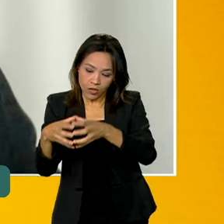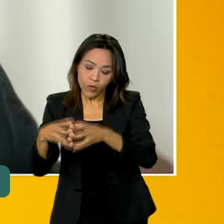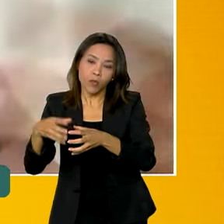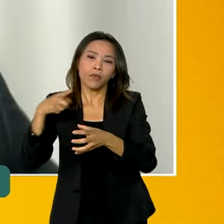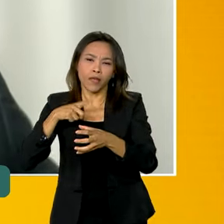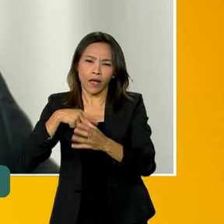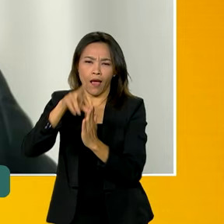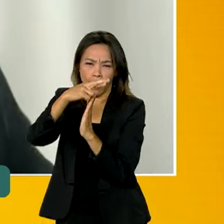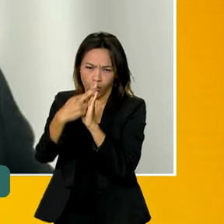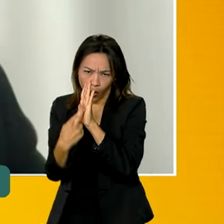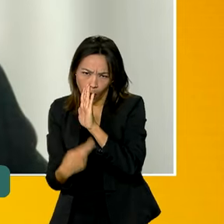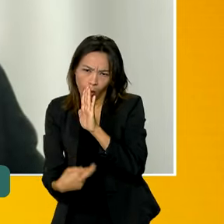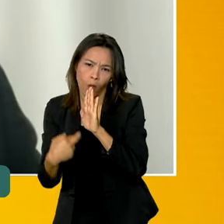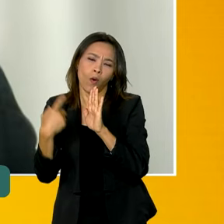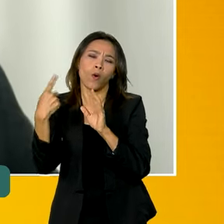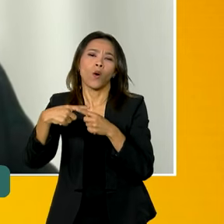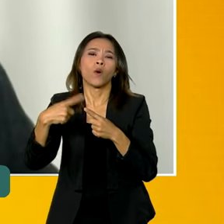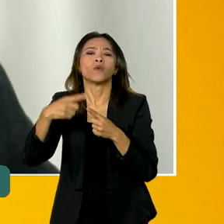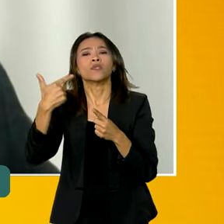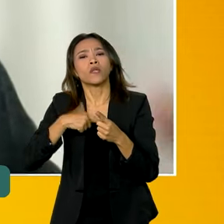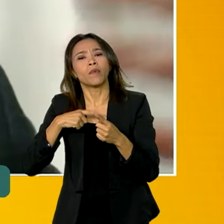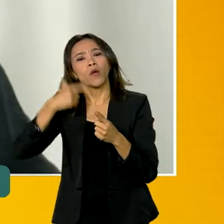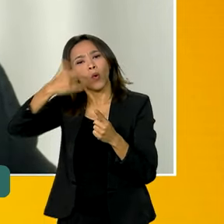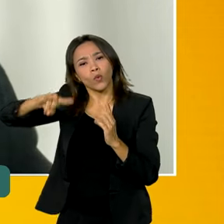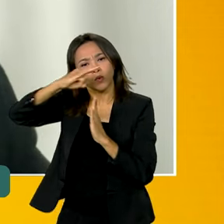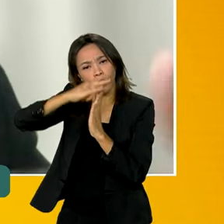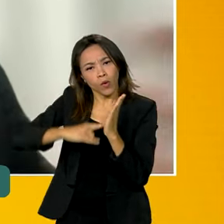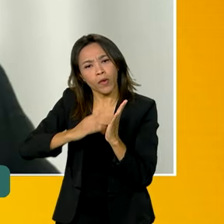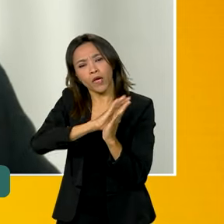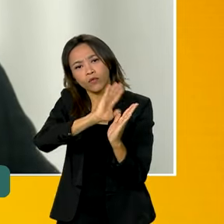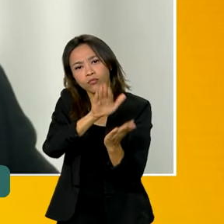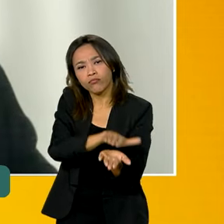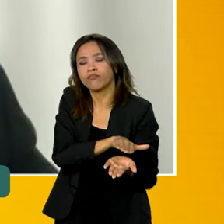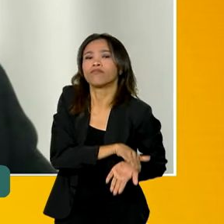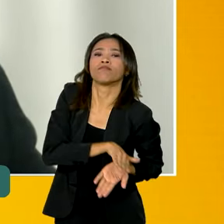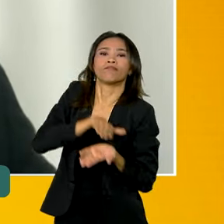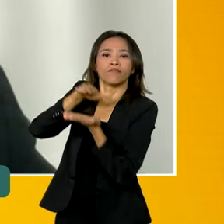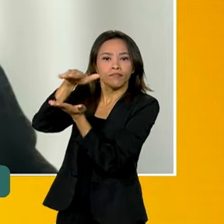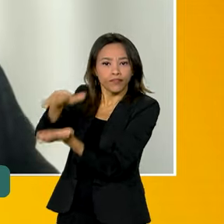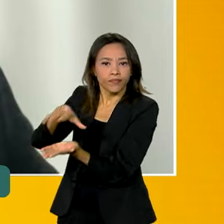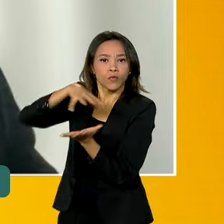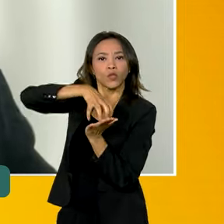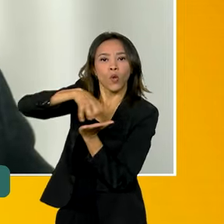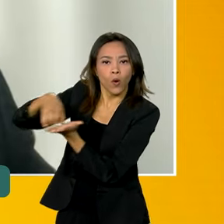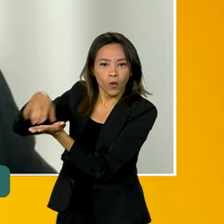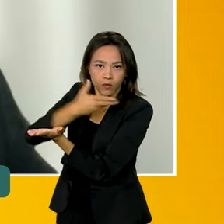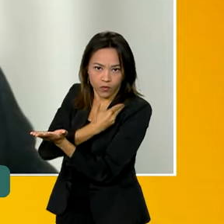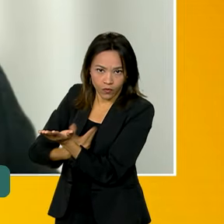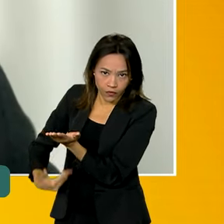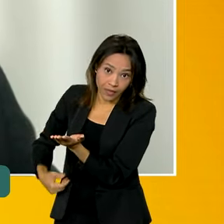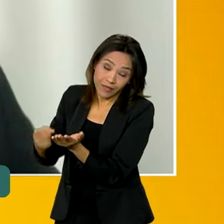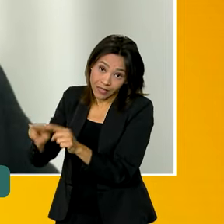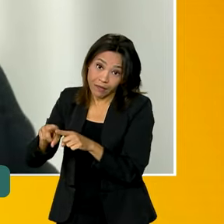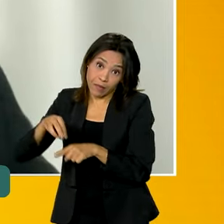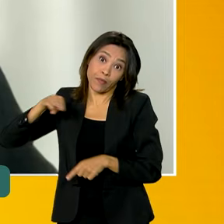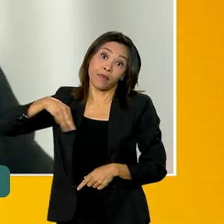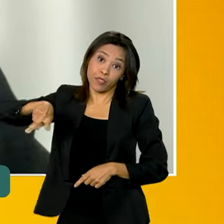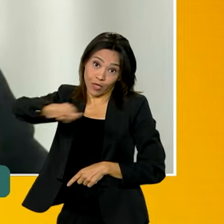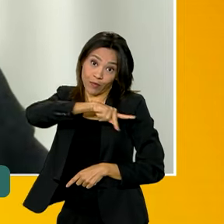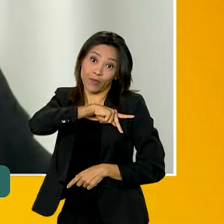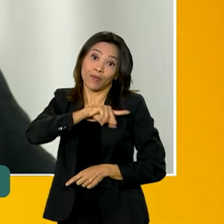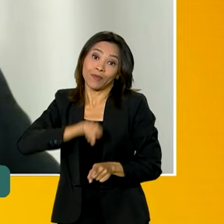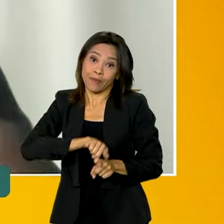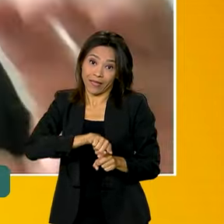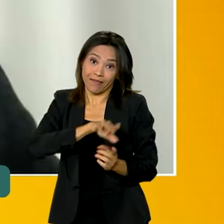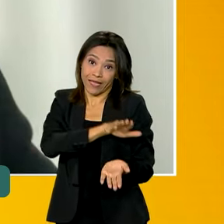relatórios e dos autos de infração lavrados para outros órgãos e, inclusive, por exemplo, para o Ministério Público. Então,